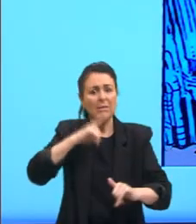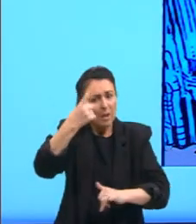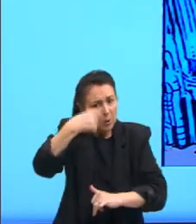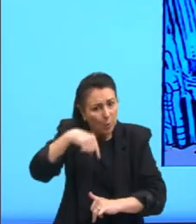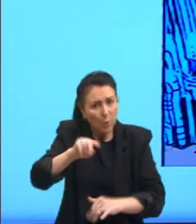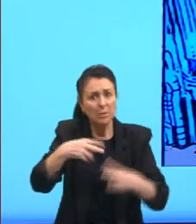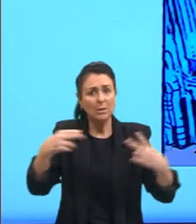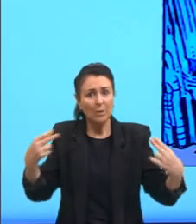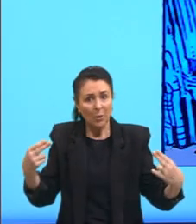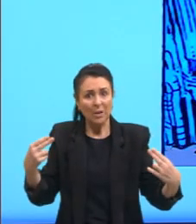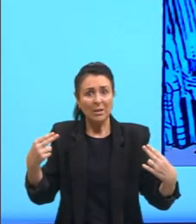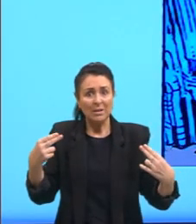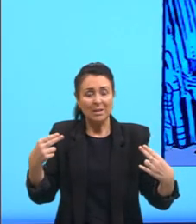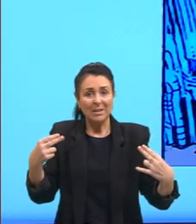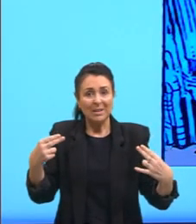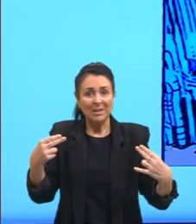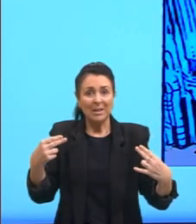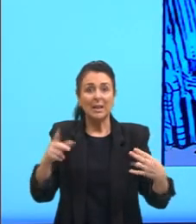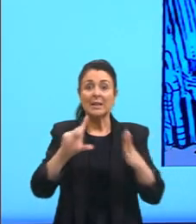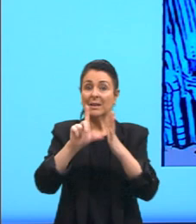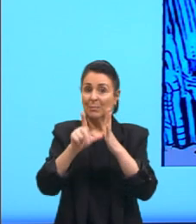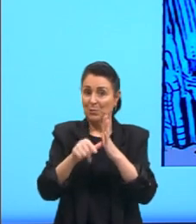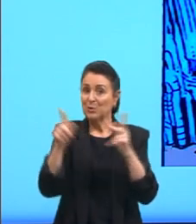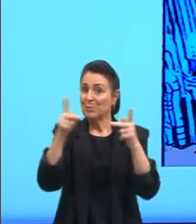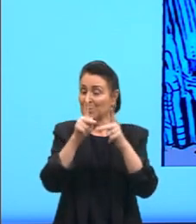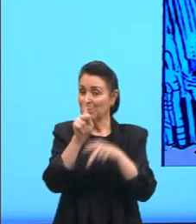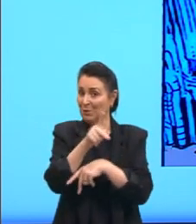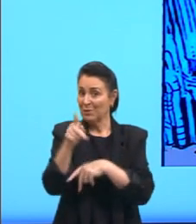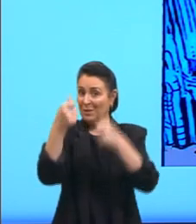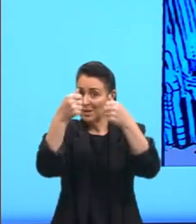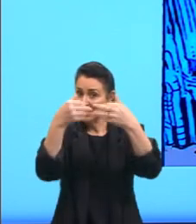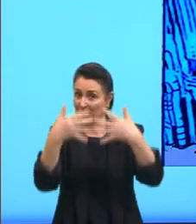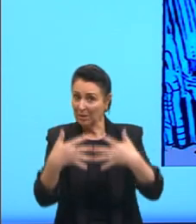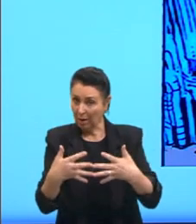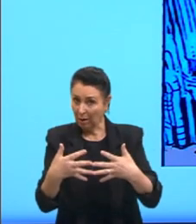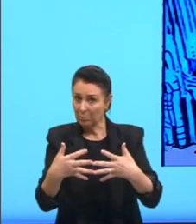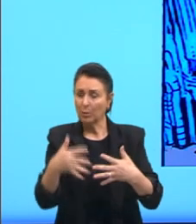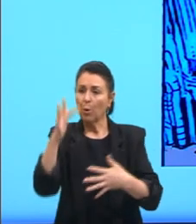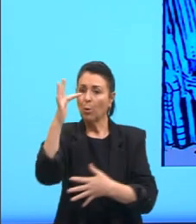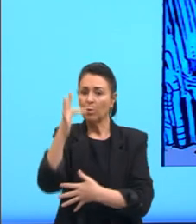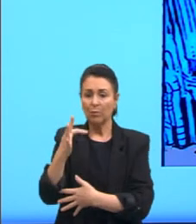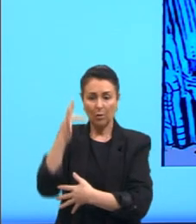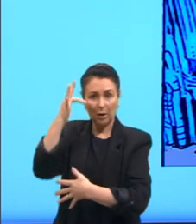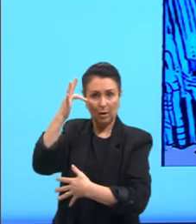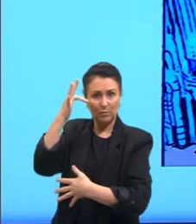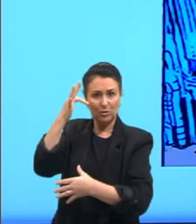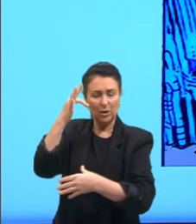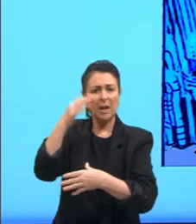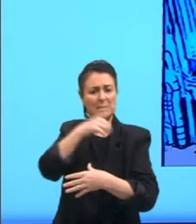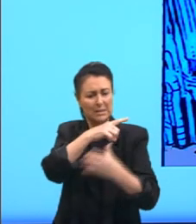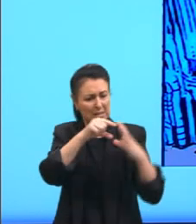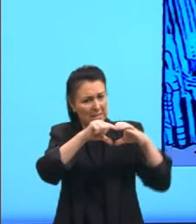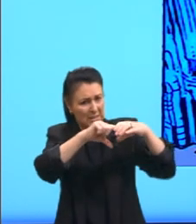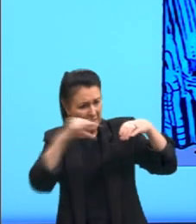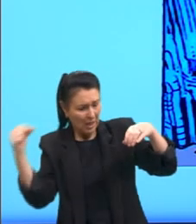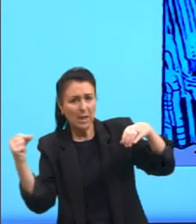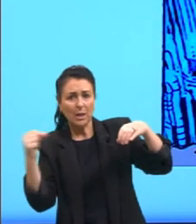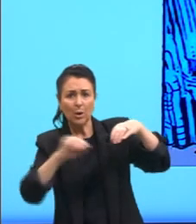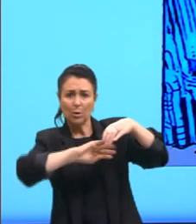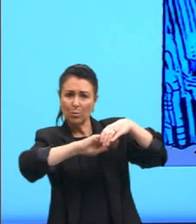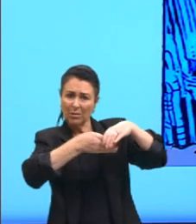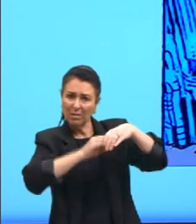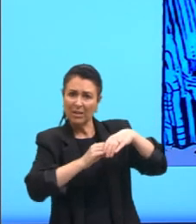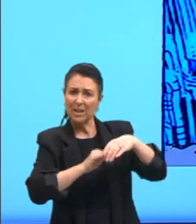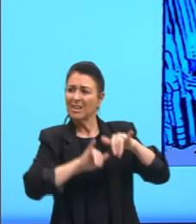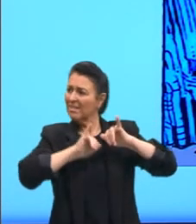saiu, a gente vai falar sobre a interpretação, o filósofo que já saiu do mito da caverna, e tenta trazer para as pessoas, que não